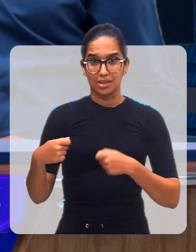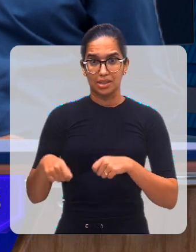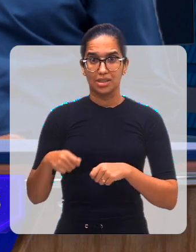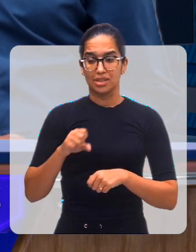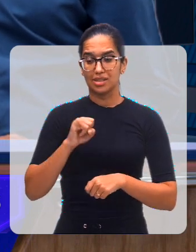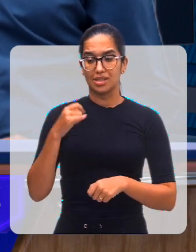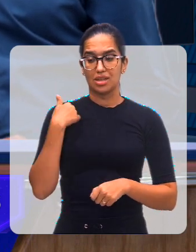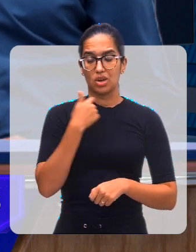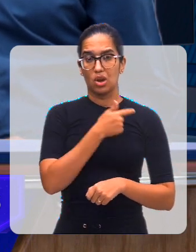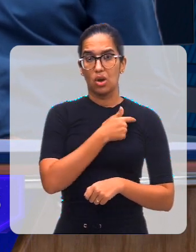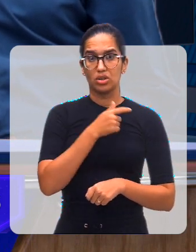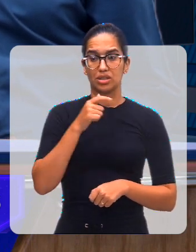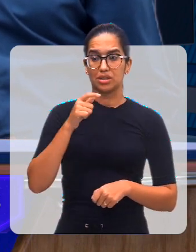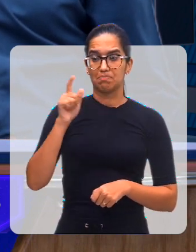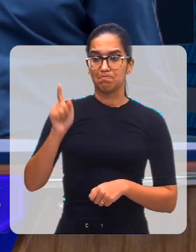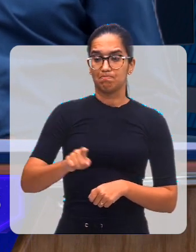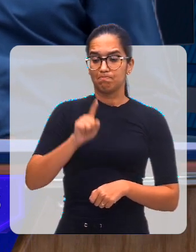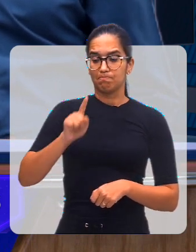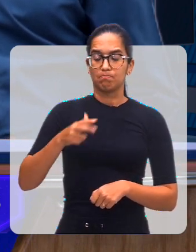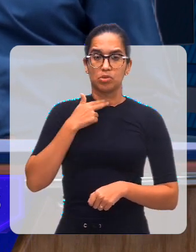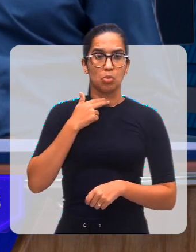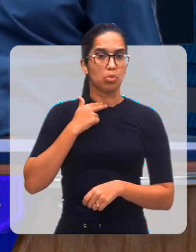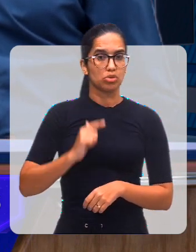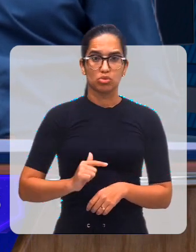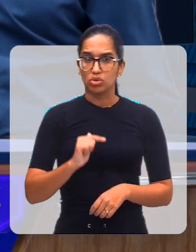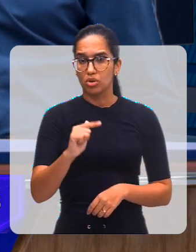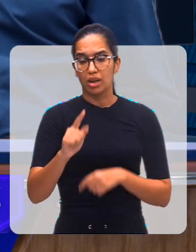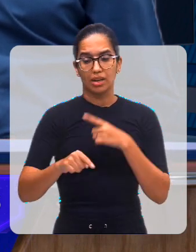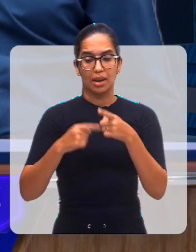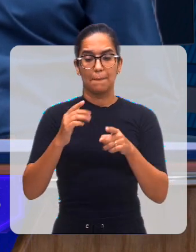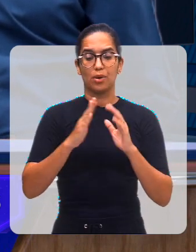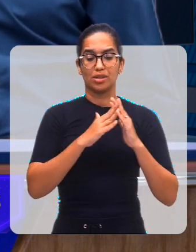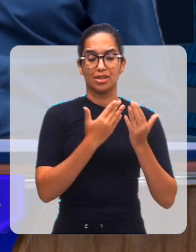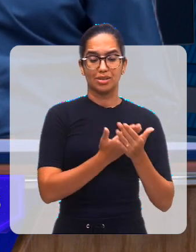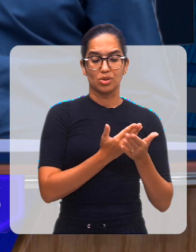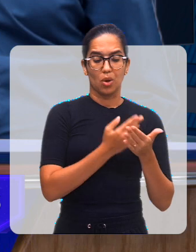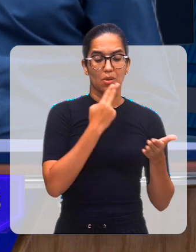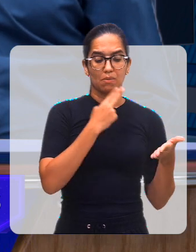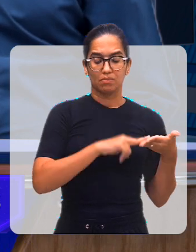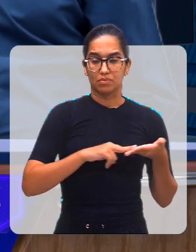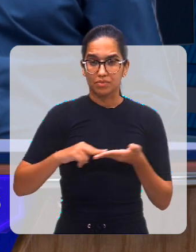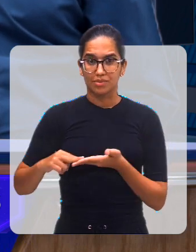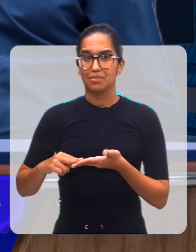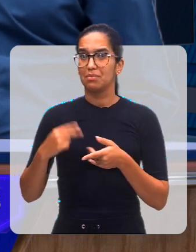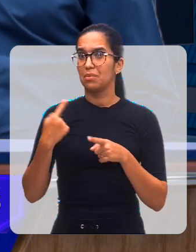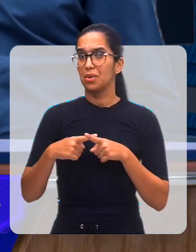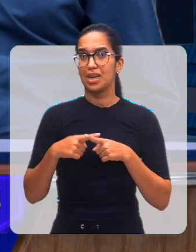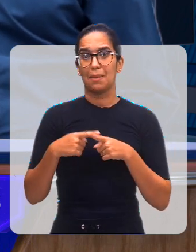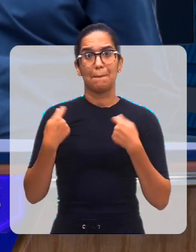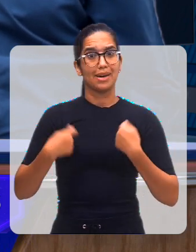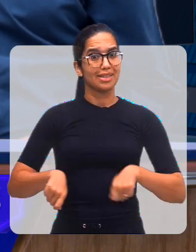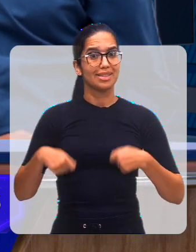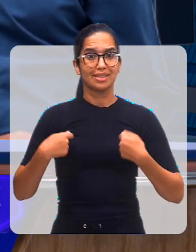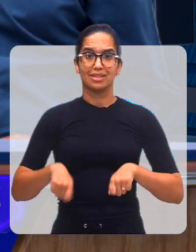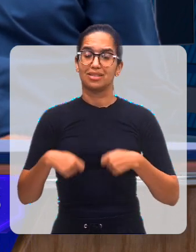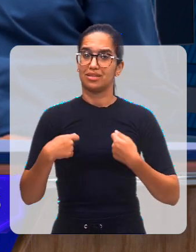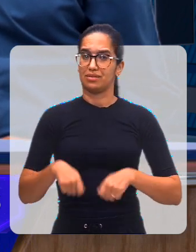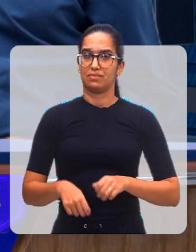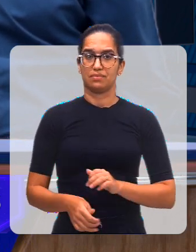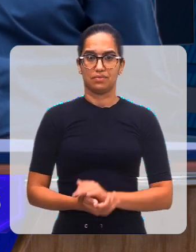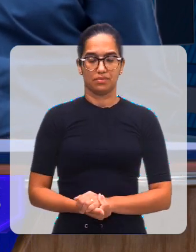ela é a criança que se por acaso a gente desligar, logo depois a escola encaminha de novo, porque ela continua precisando.